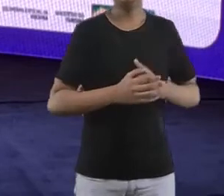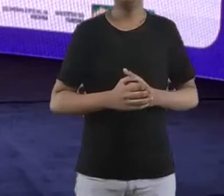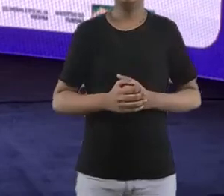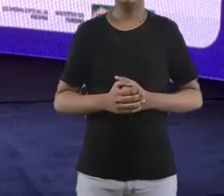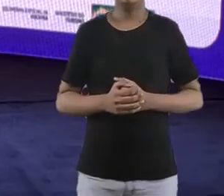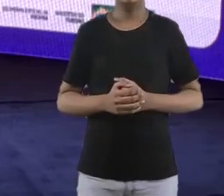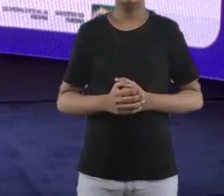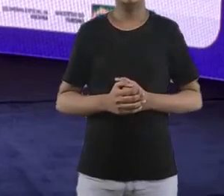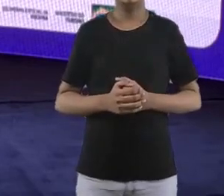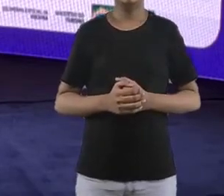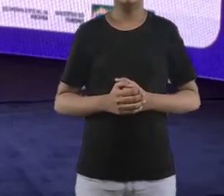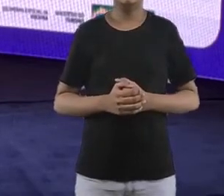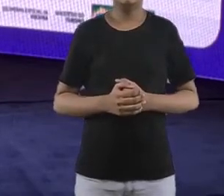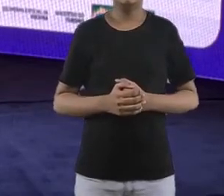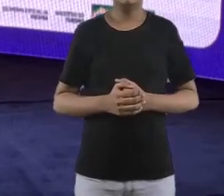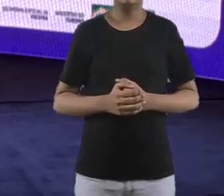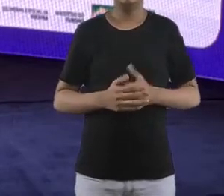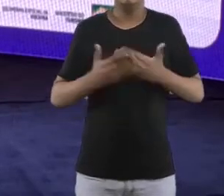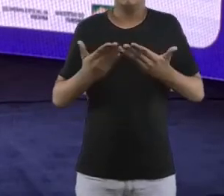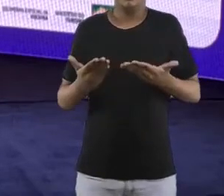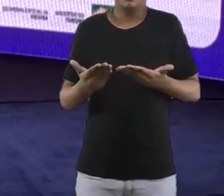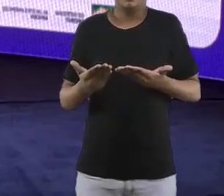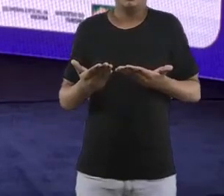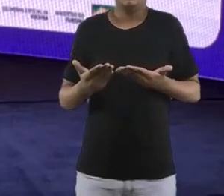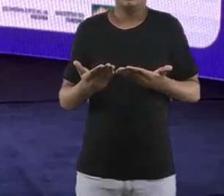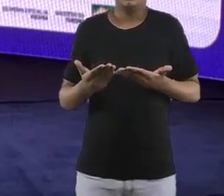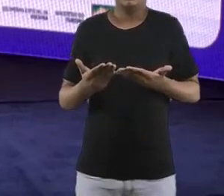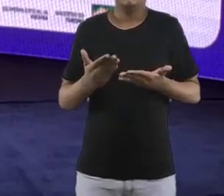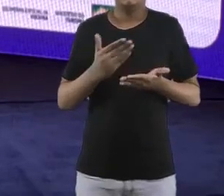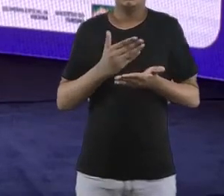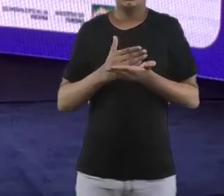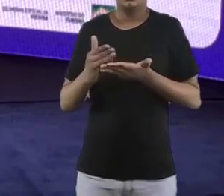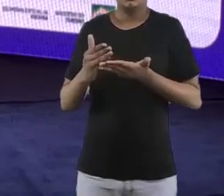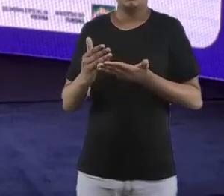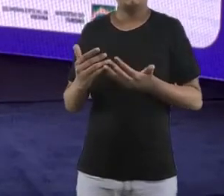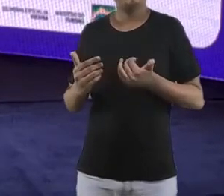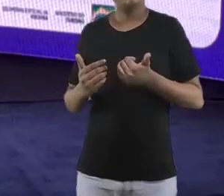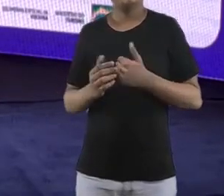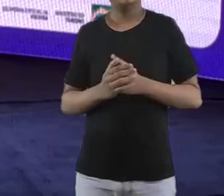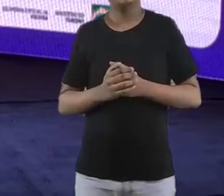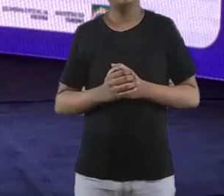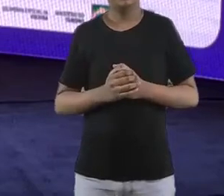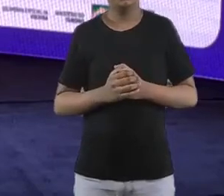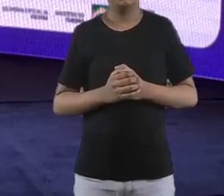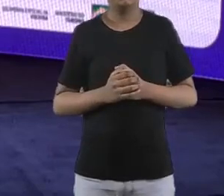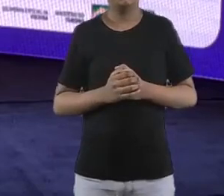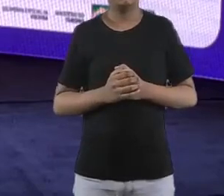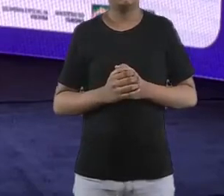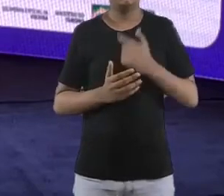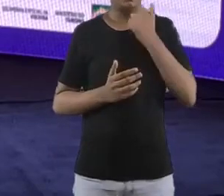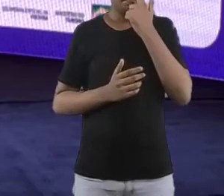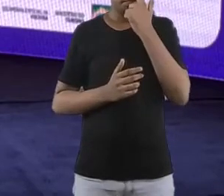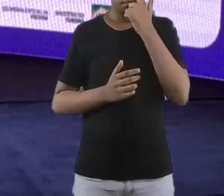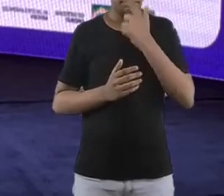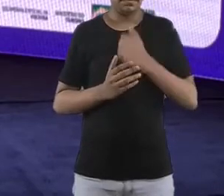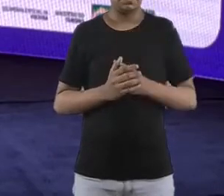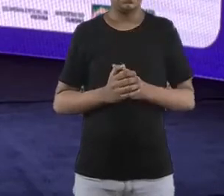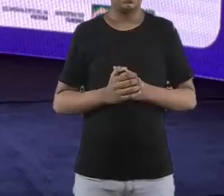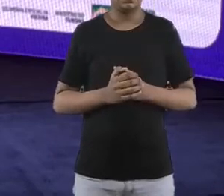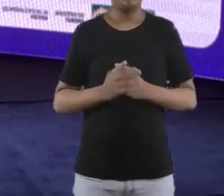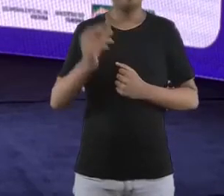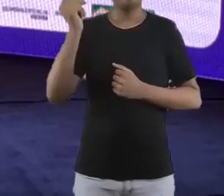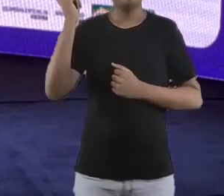Bom, Guilhermina, acho que, inclusive, a Andresa pode até me ajudar. A gente começou a ver, a gente precisa